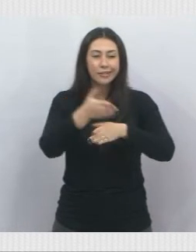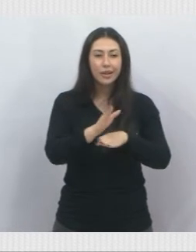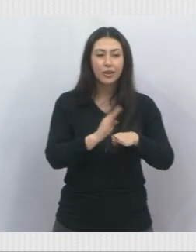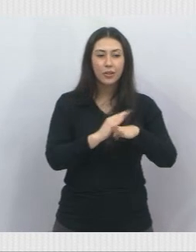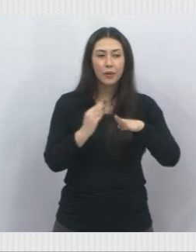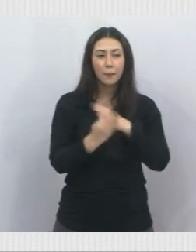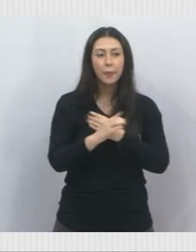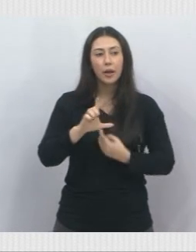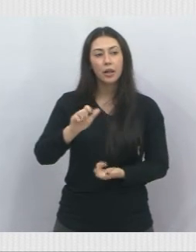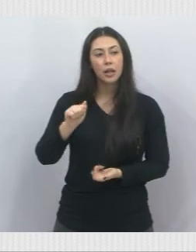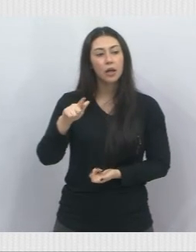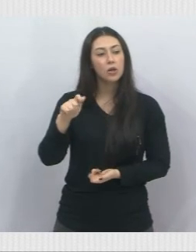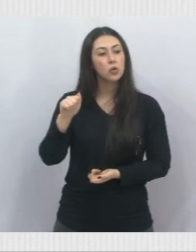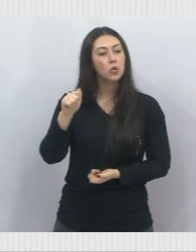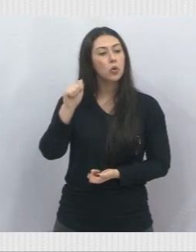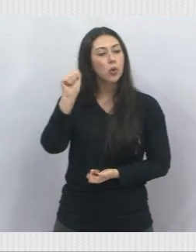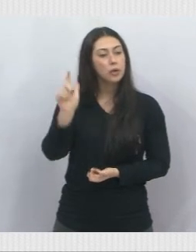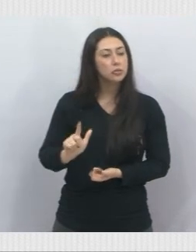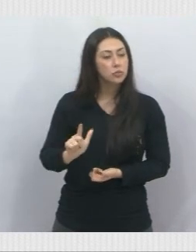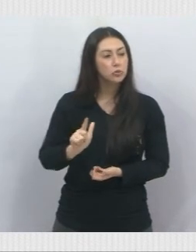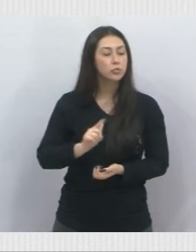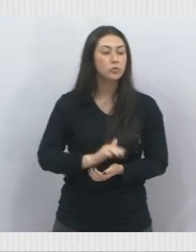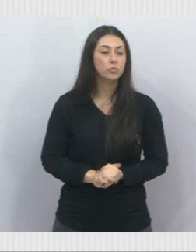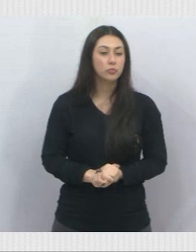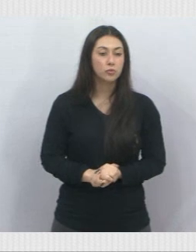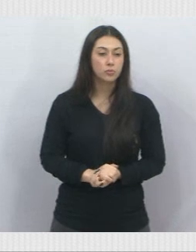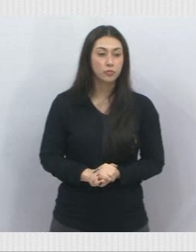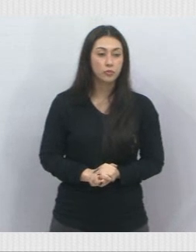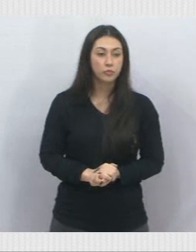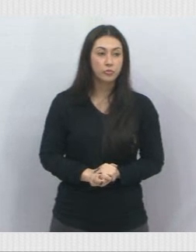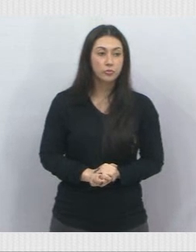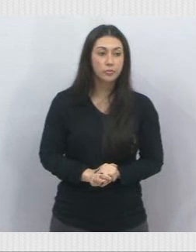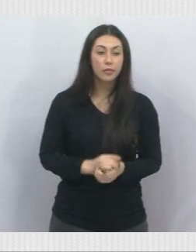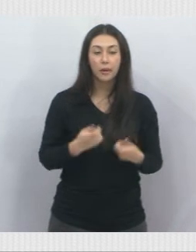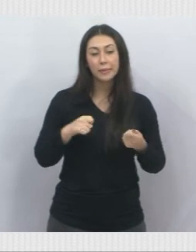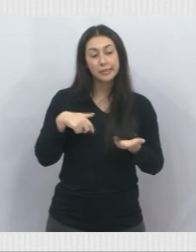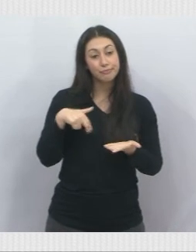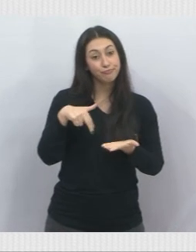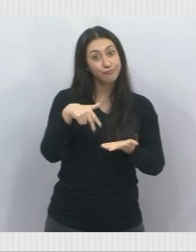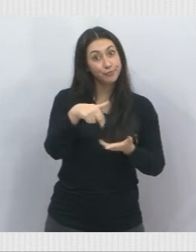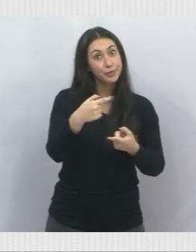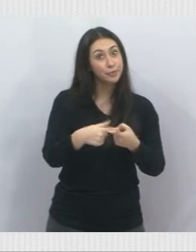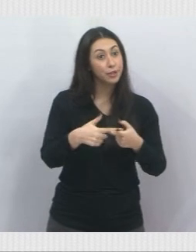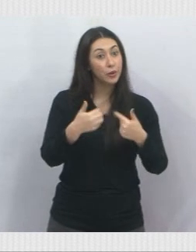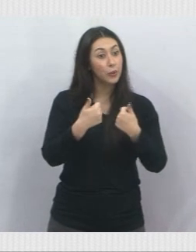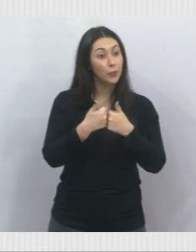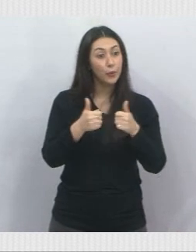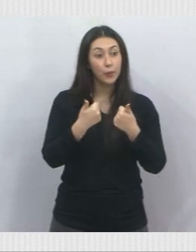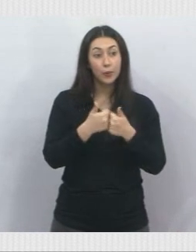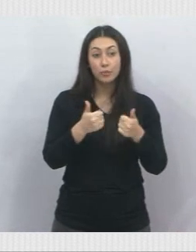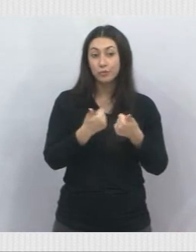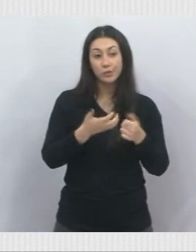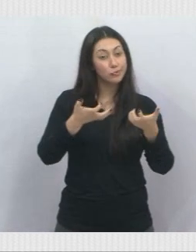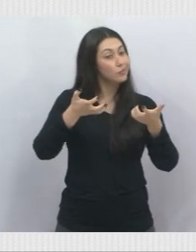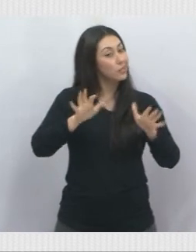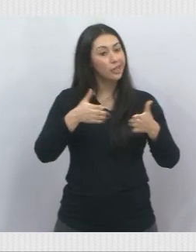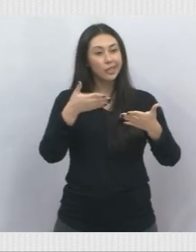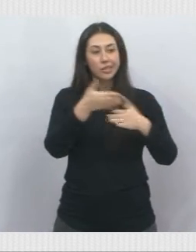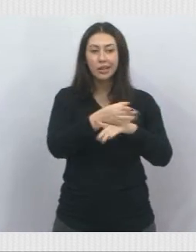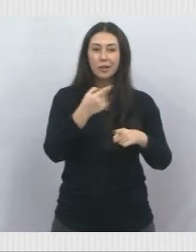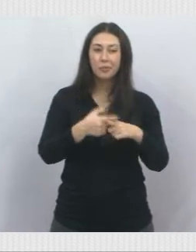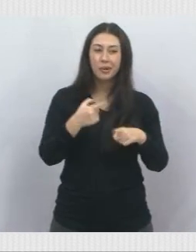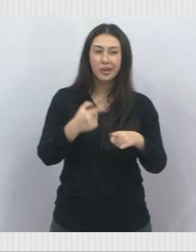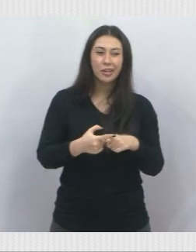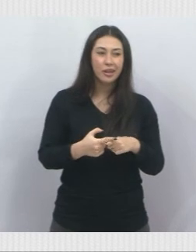dentro. Vai ter que pegar as crianças lá na rua, lá na entrada. As crianças vão ter que andar um pouco mais, porque os ônibus estão recusando entrar lá, porque está